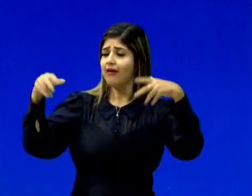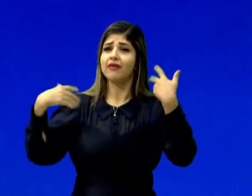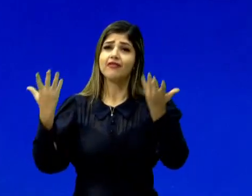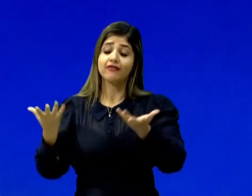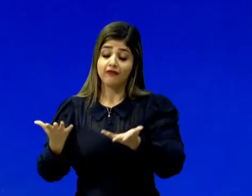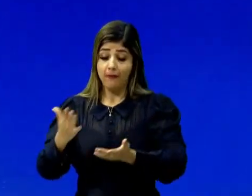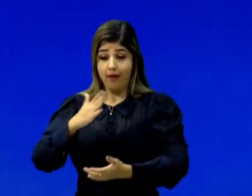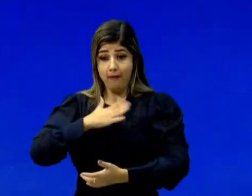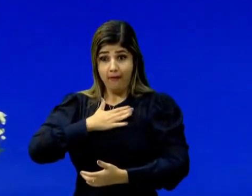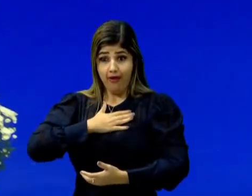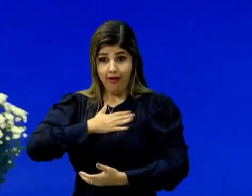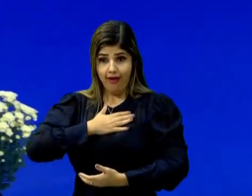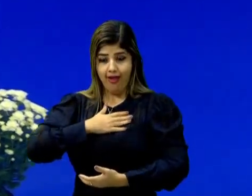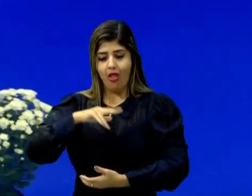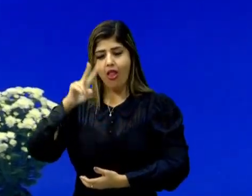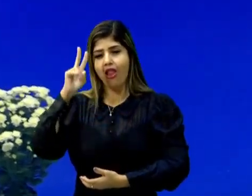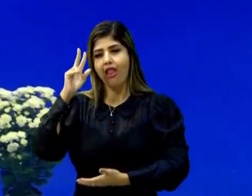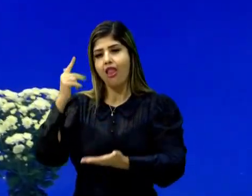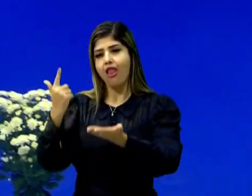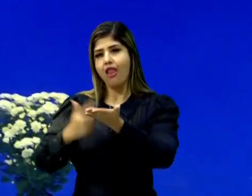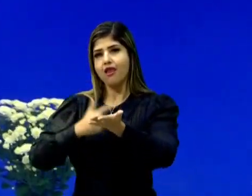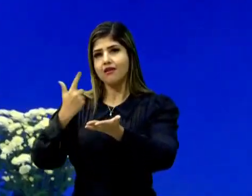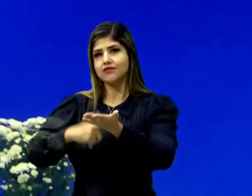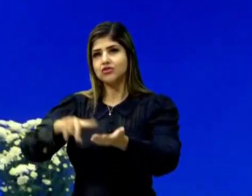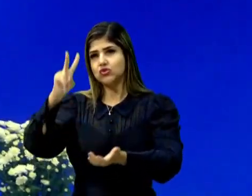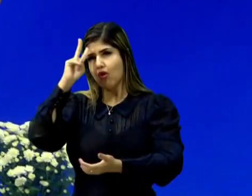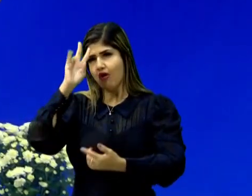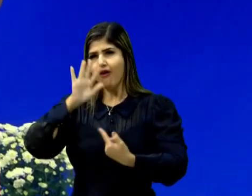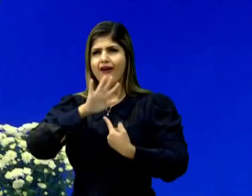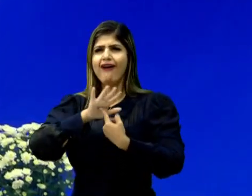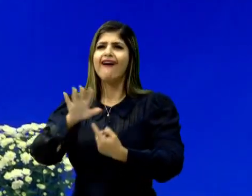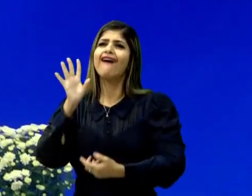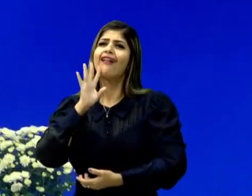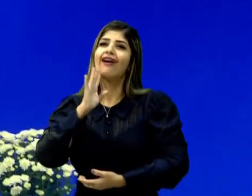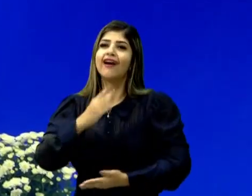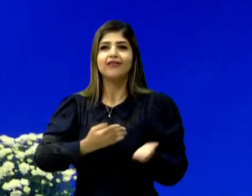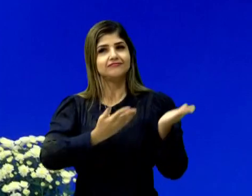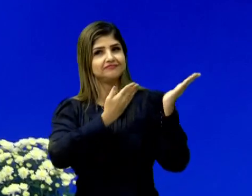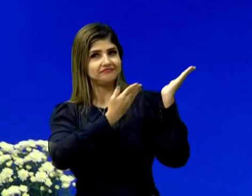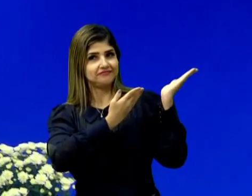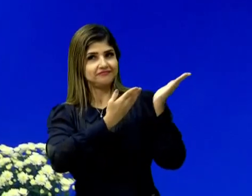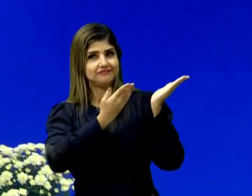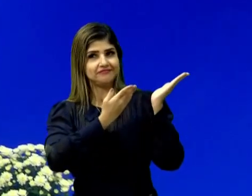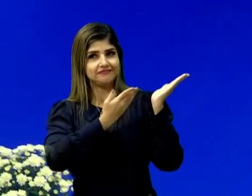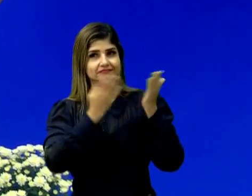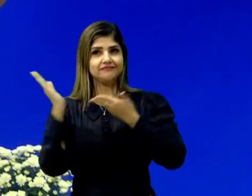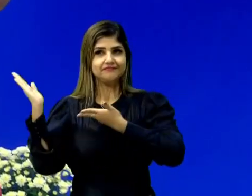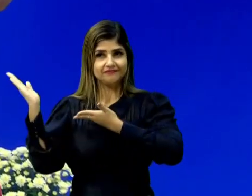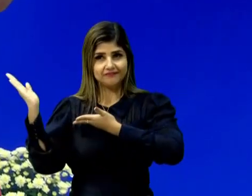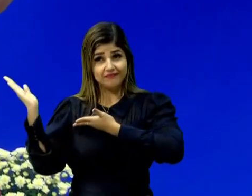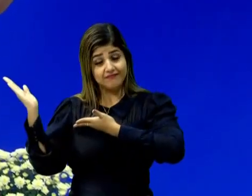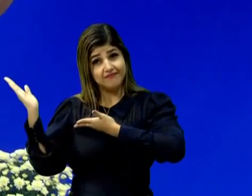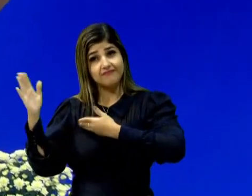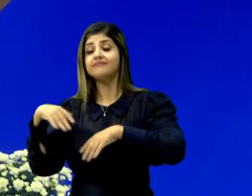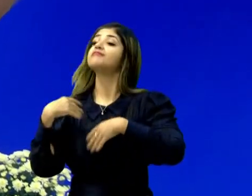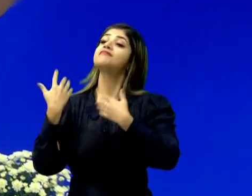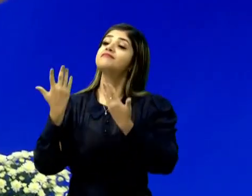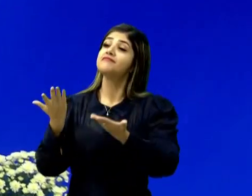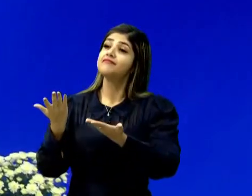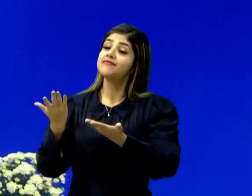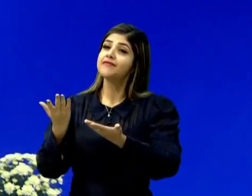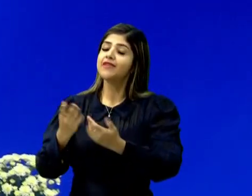Vou pegar o meu livro de história. Olha só que legal, galera! Espera, a Margarida